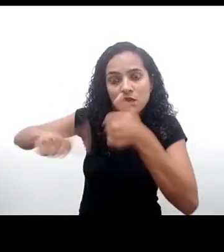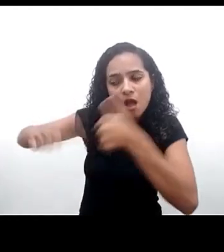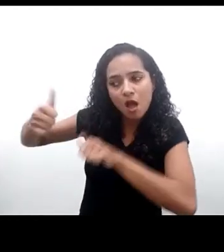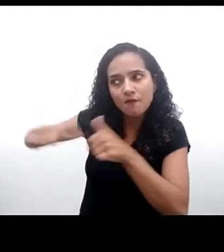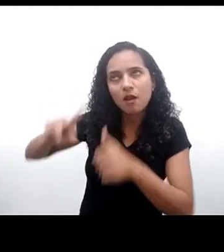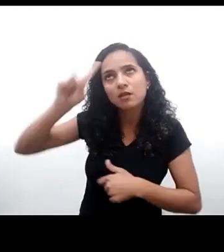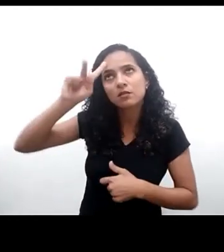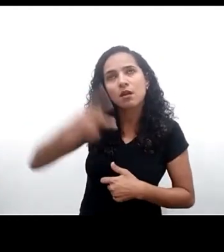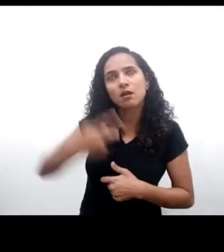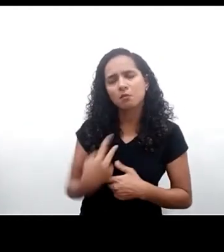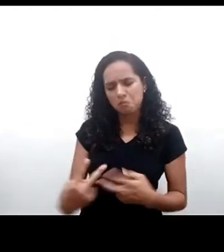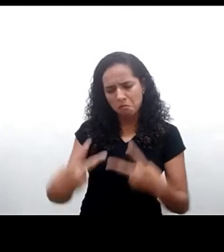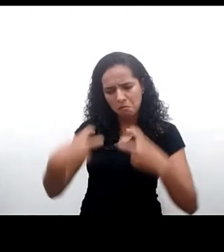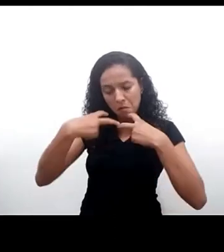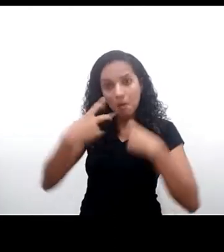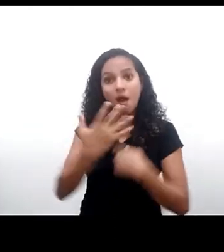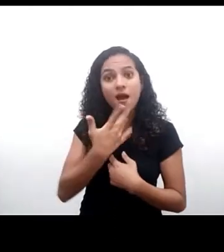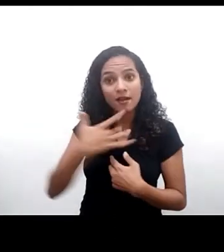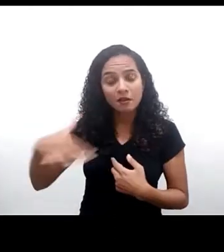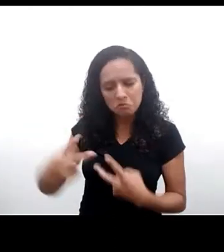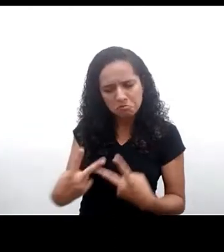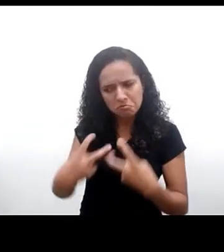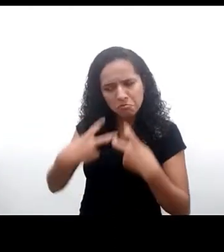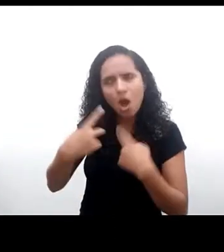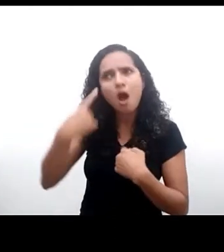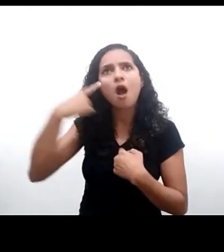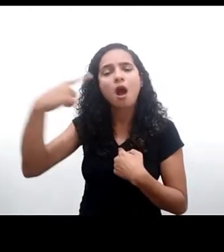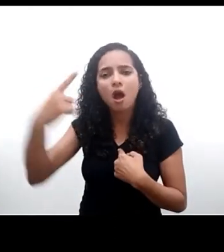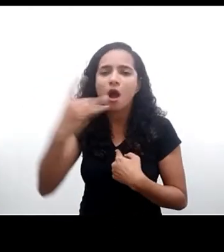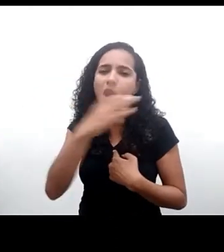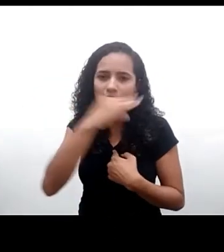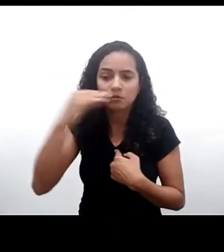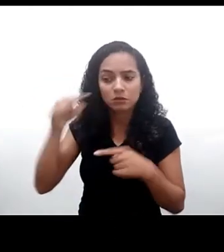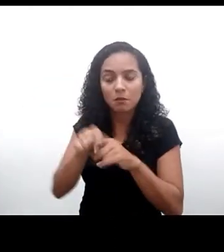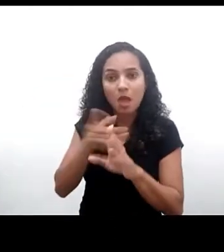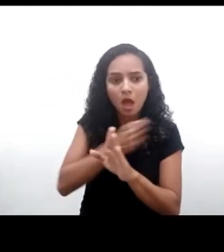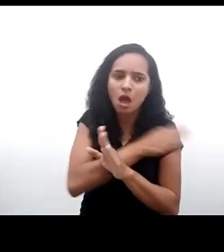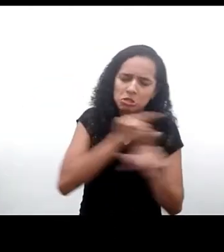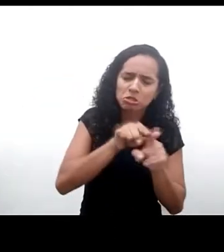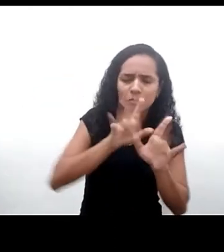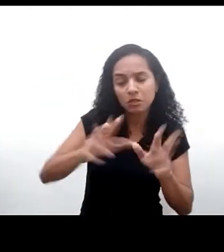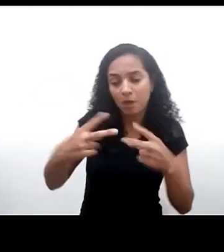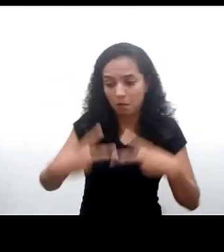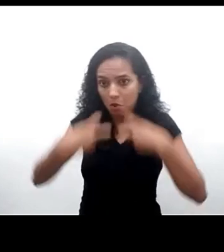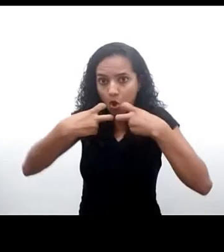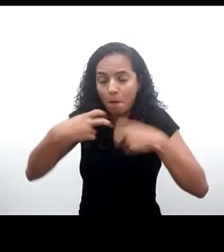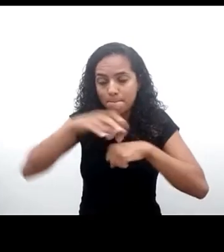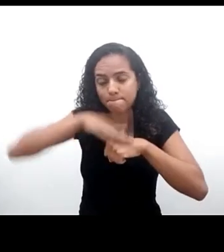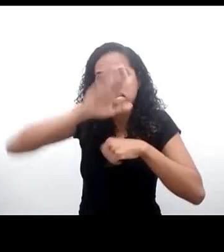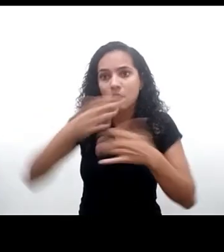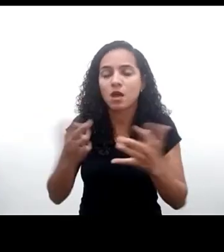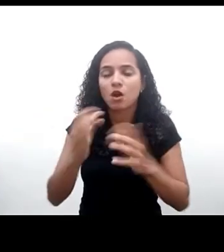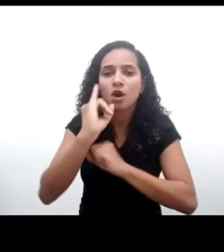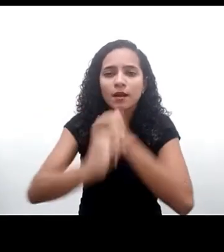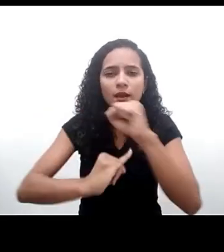comportamentos, foi comum em vários grupos e isso muito antes da pandemia. Ao mesmo tempo, a internet aparece como uma fonte especial